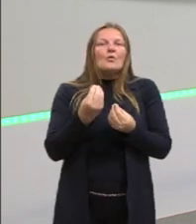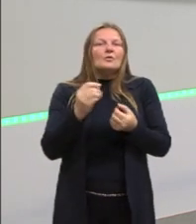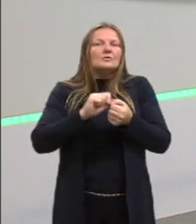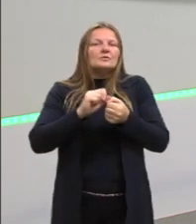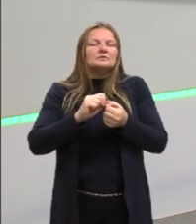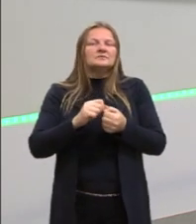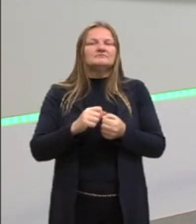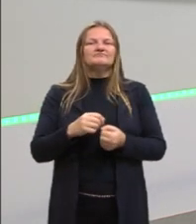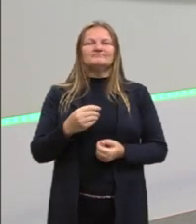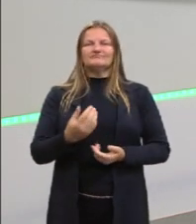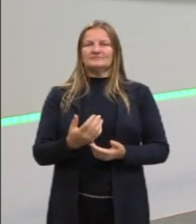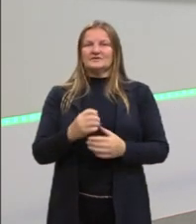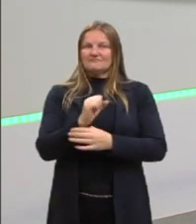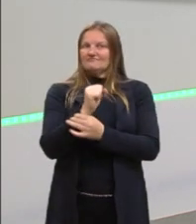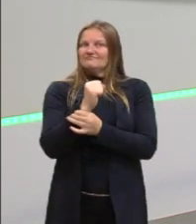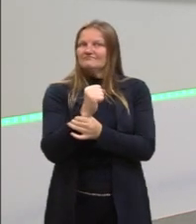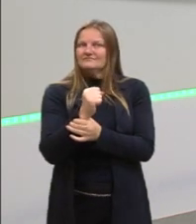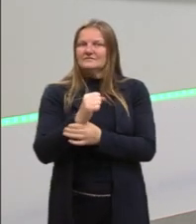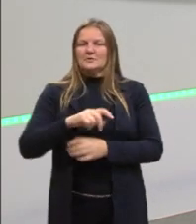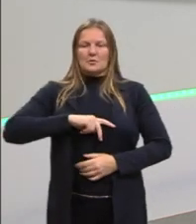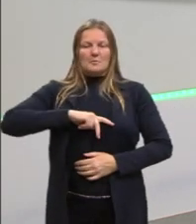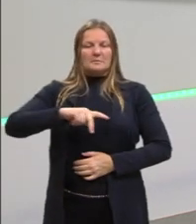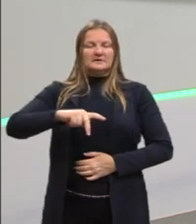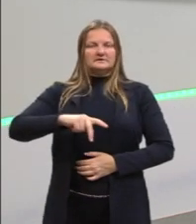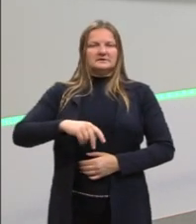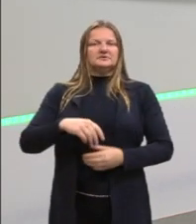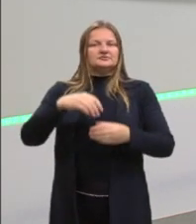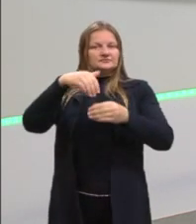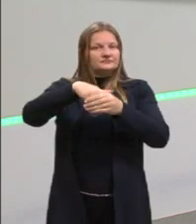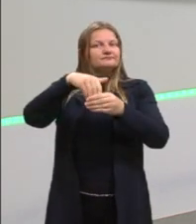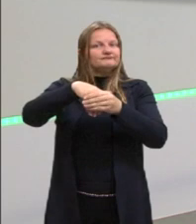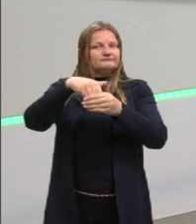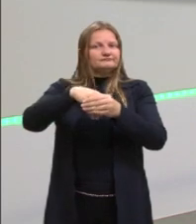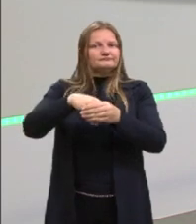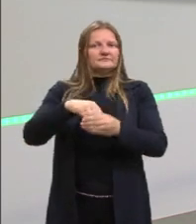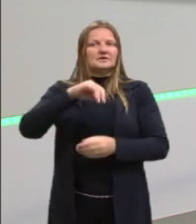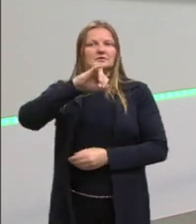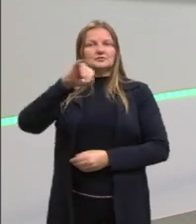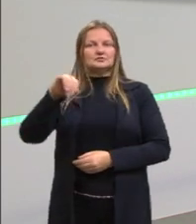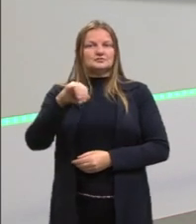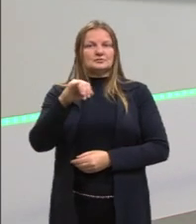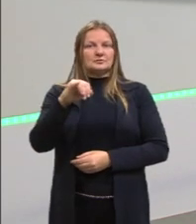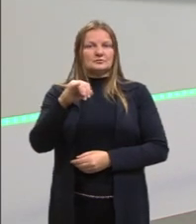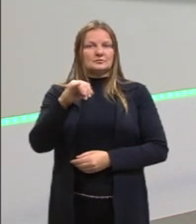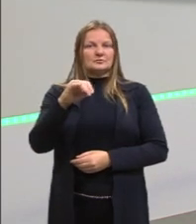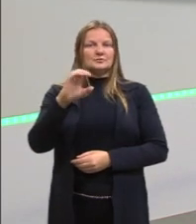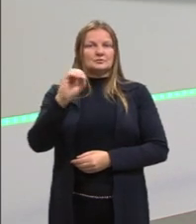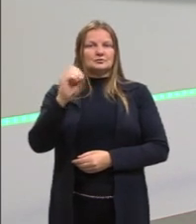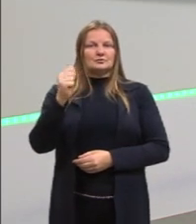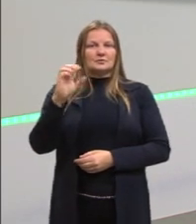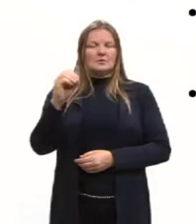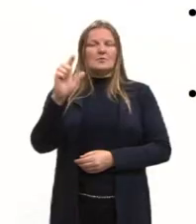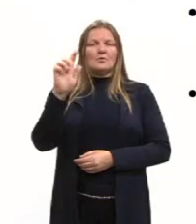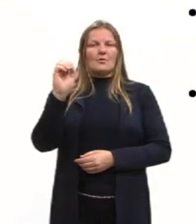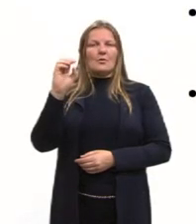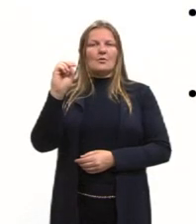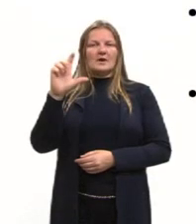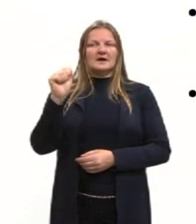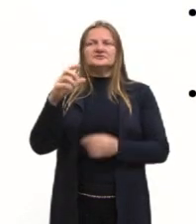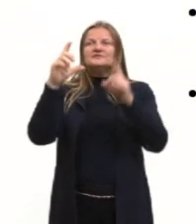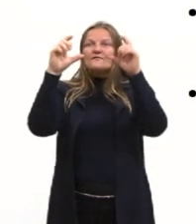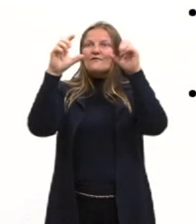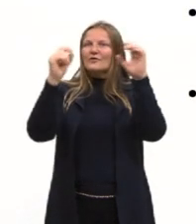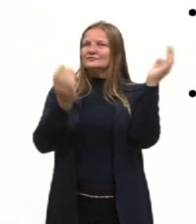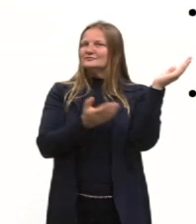teriam seus interesses defendidos pelo presidente eleito democraticamente, por João Goulart. E a gente trouxe aqui uma imagem da